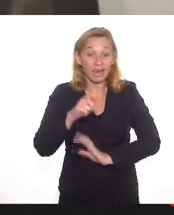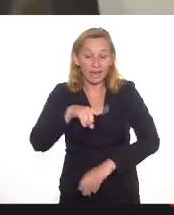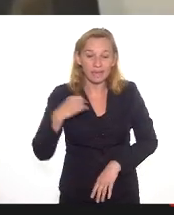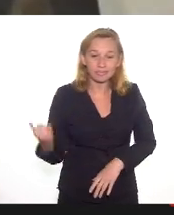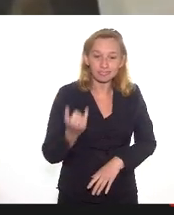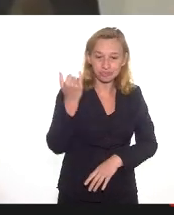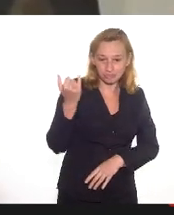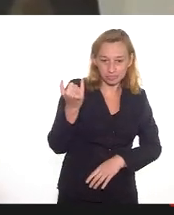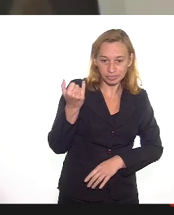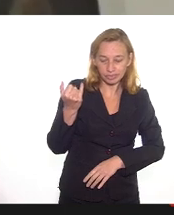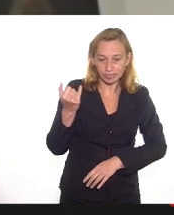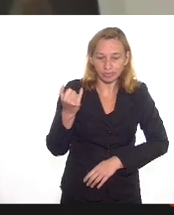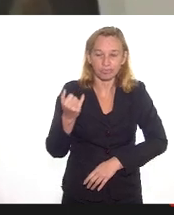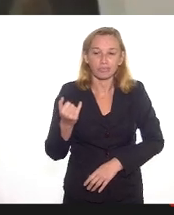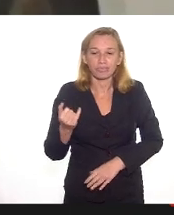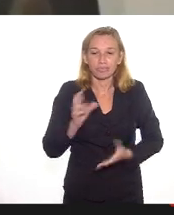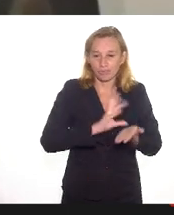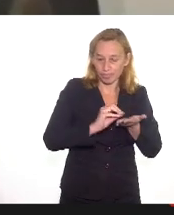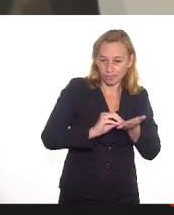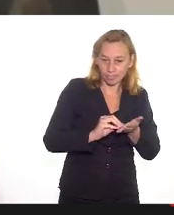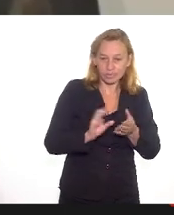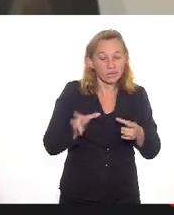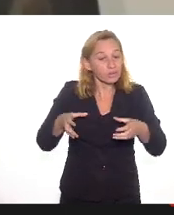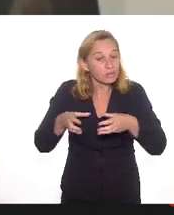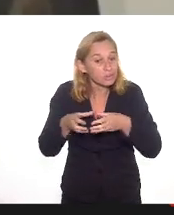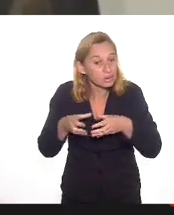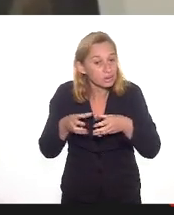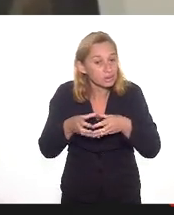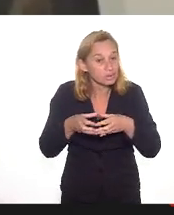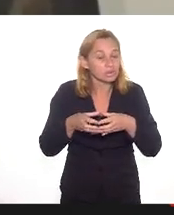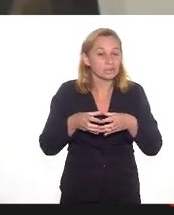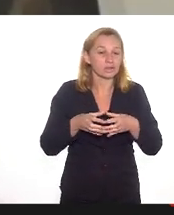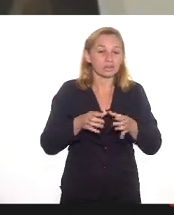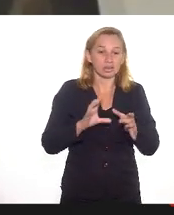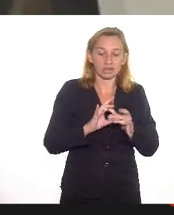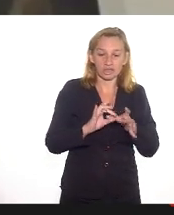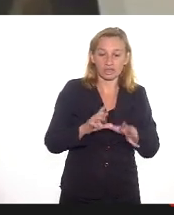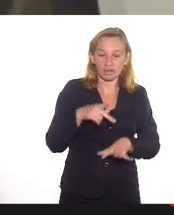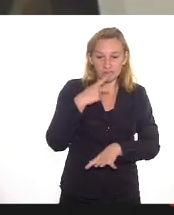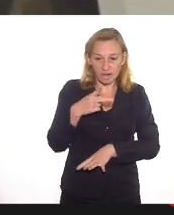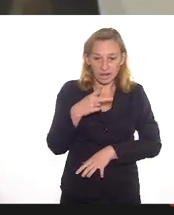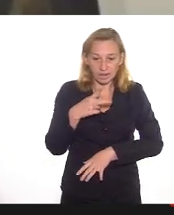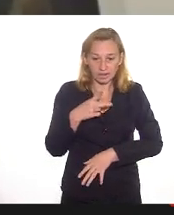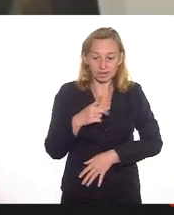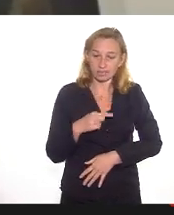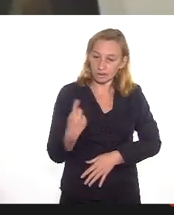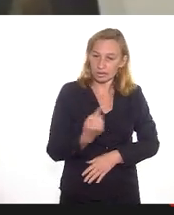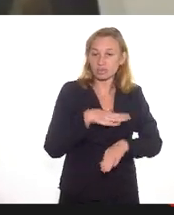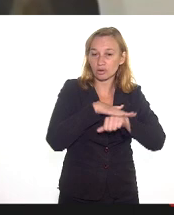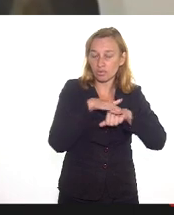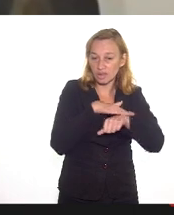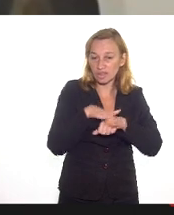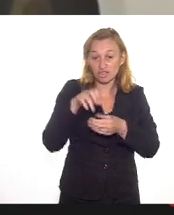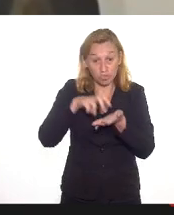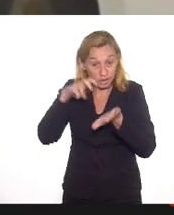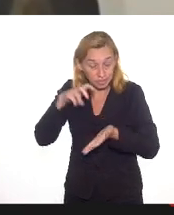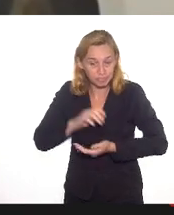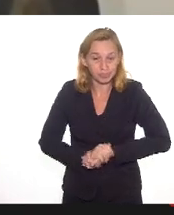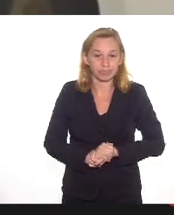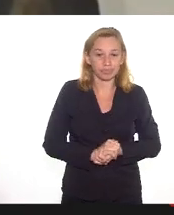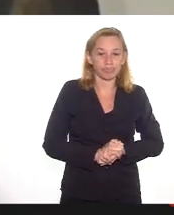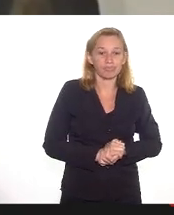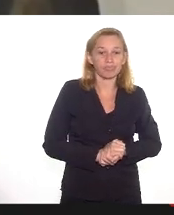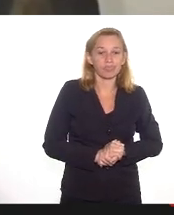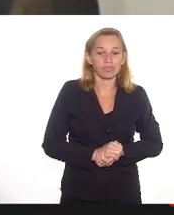oportuna a pausa para a reflexão coletiva e aqui pretendo deixar uma contribuição para a conversa da manhã. Sou